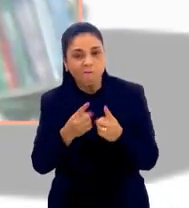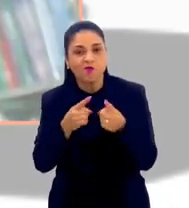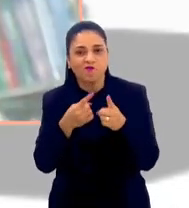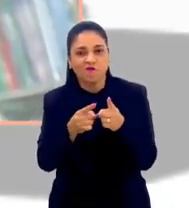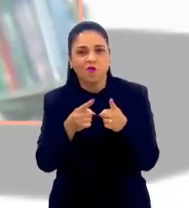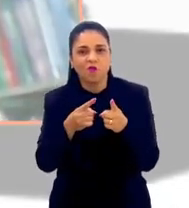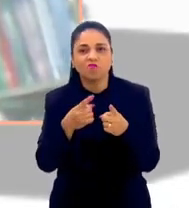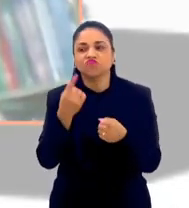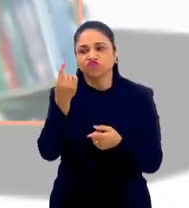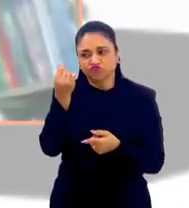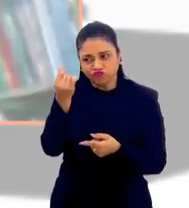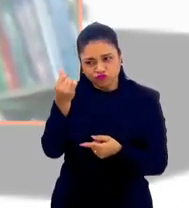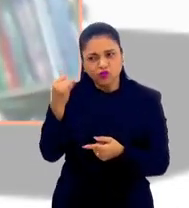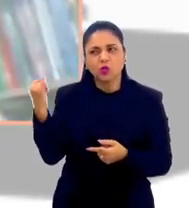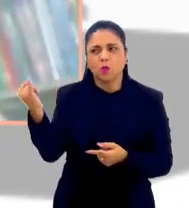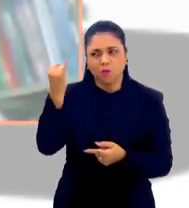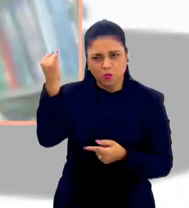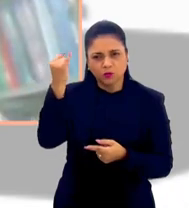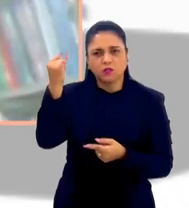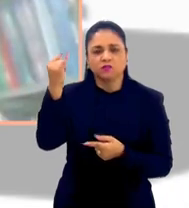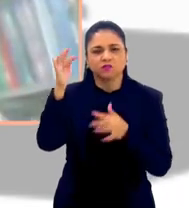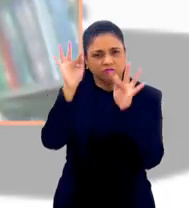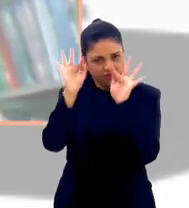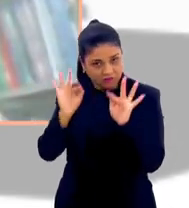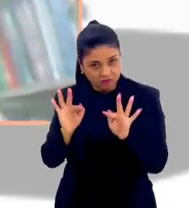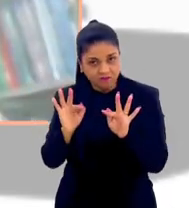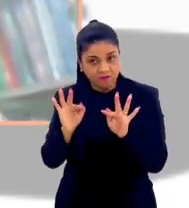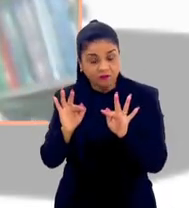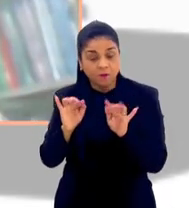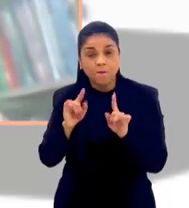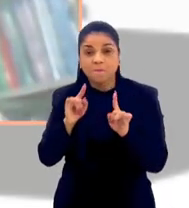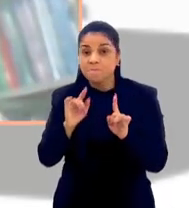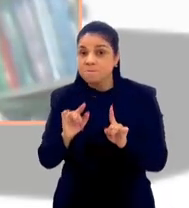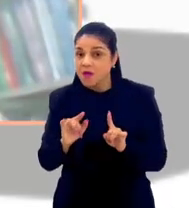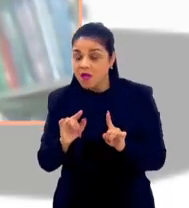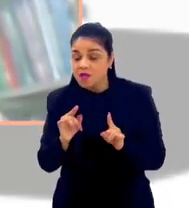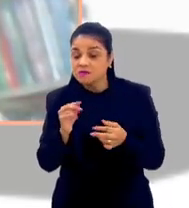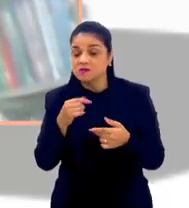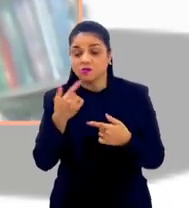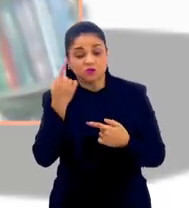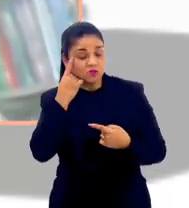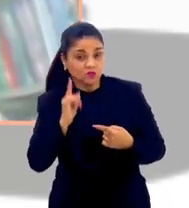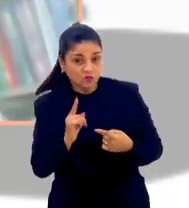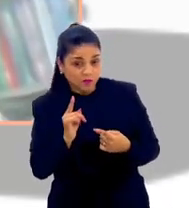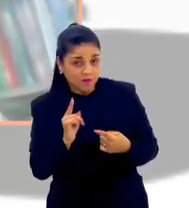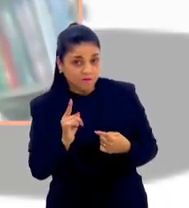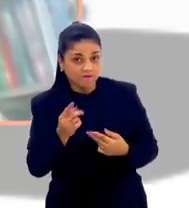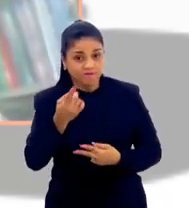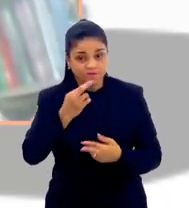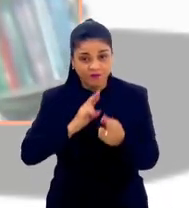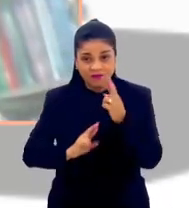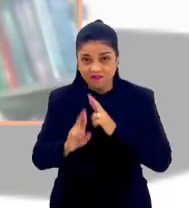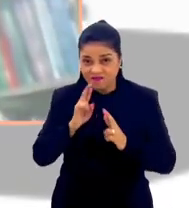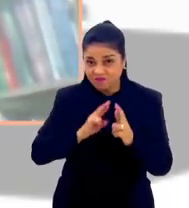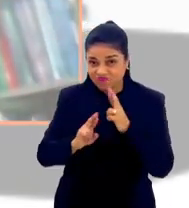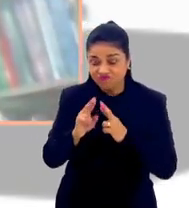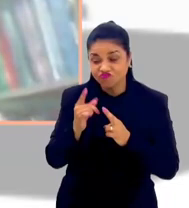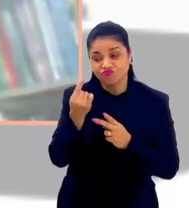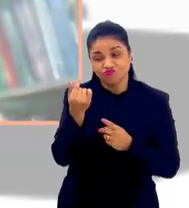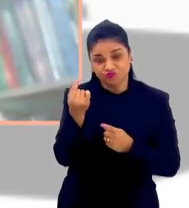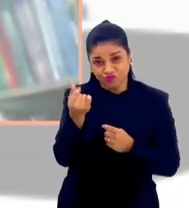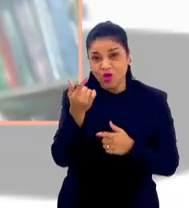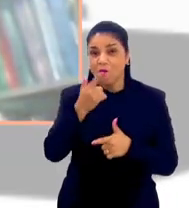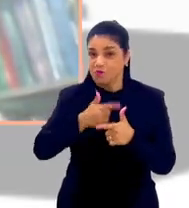felicidade? Ele é muito importante para a felicidade. Se eu não souber me relacionar com ele, ter dinheiro pode ser um